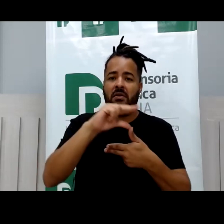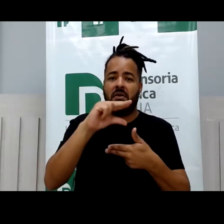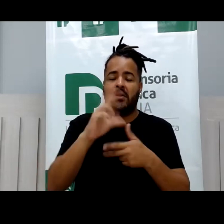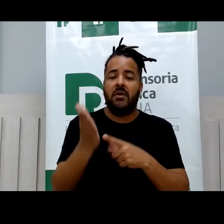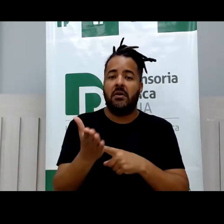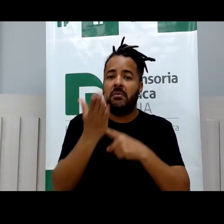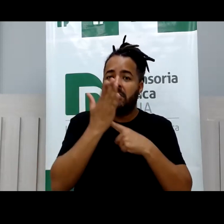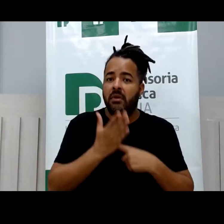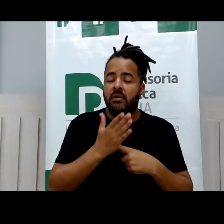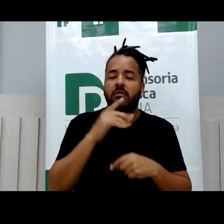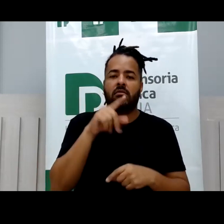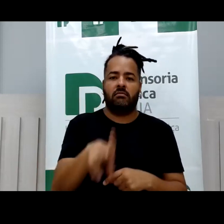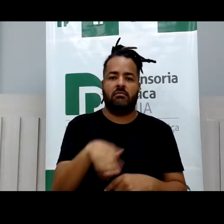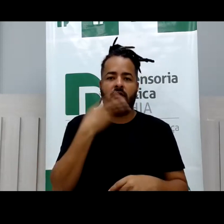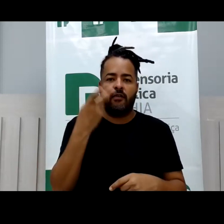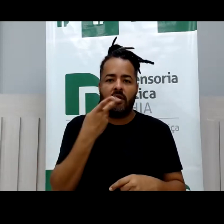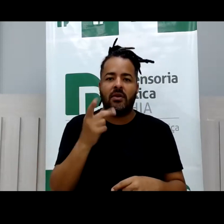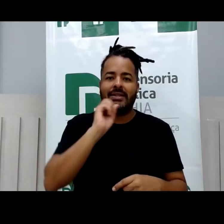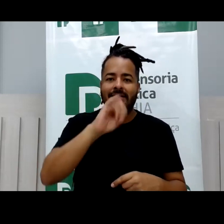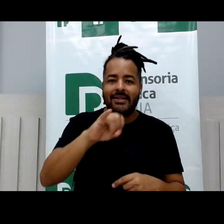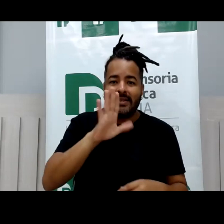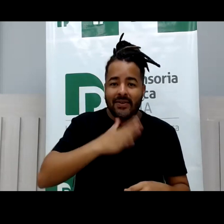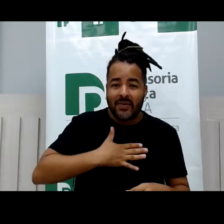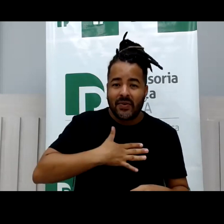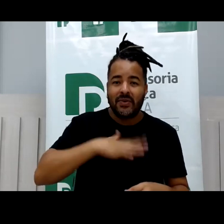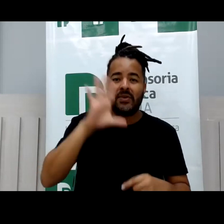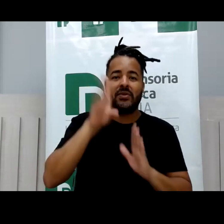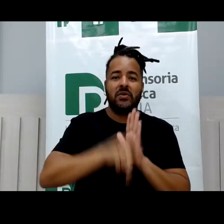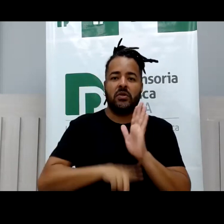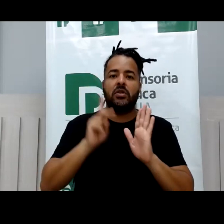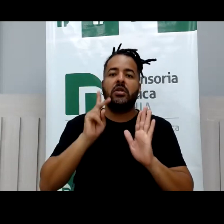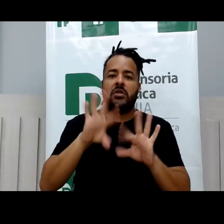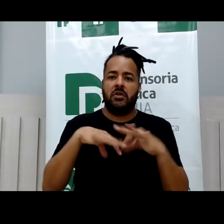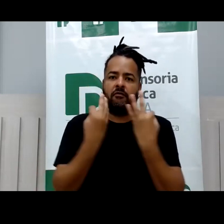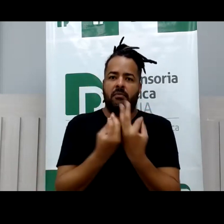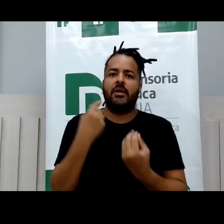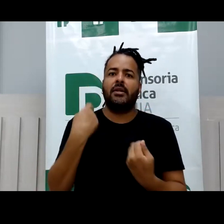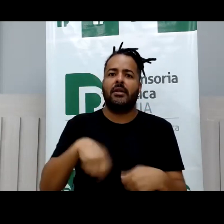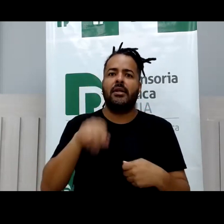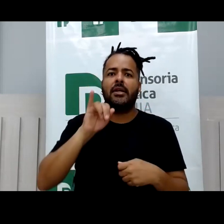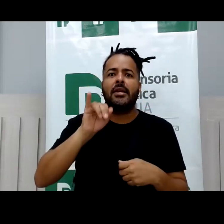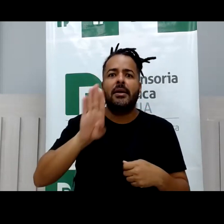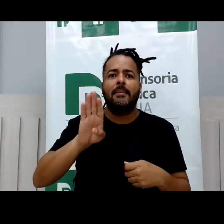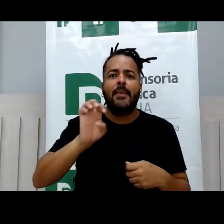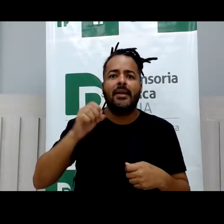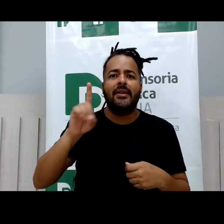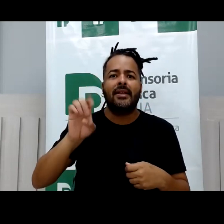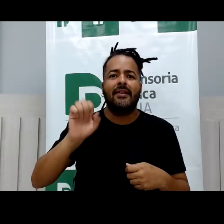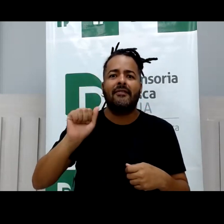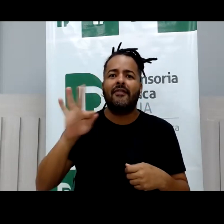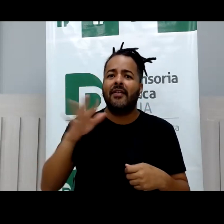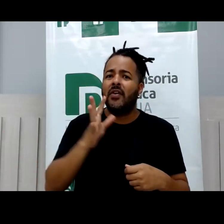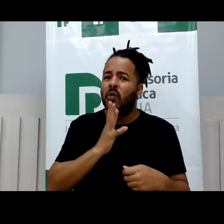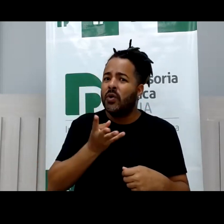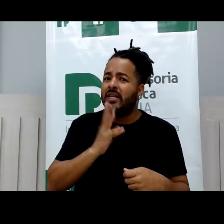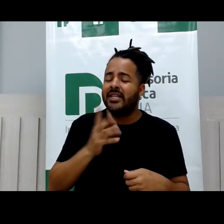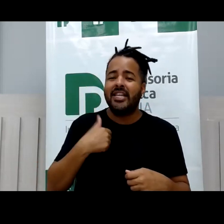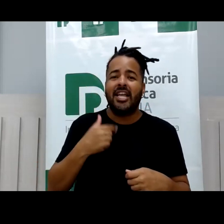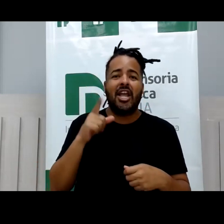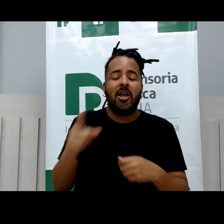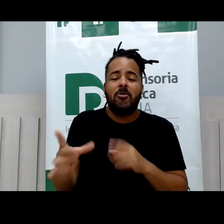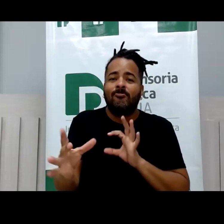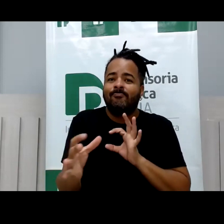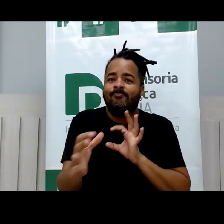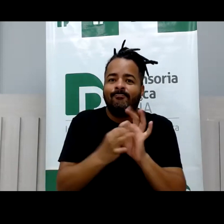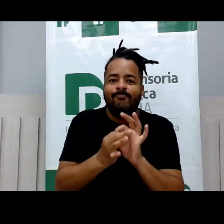e disse que quem gostava de direito das famílias precisava conhecer o IBDFAM. E desde que eu conheci o IBDFAM, eu nunca mais me apartei